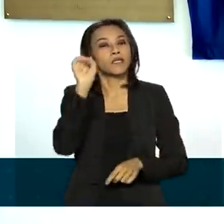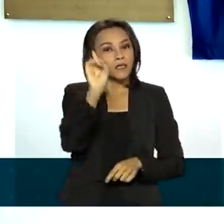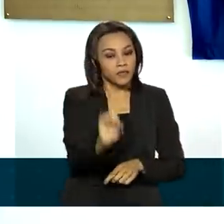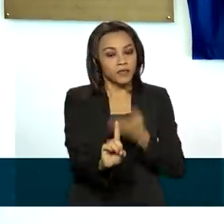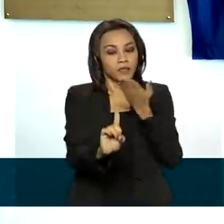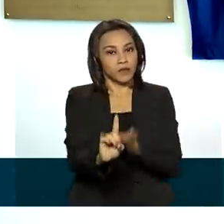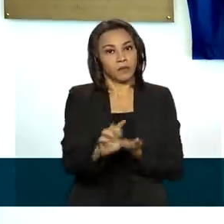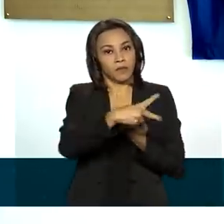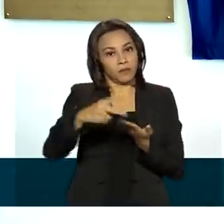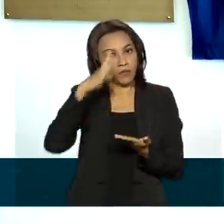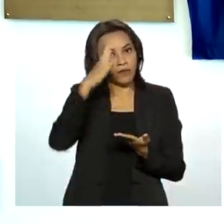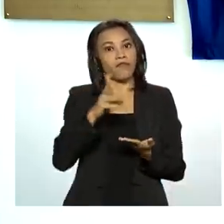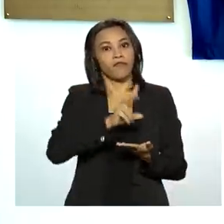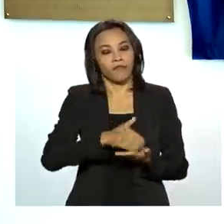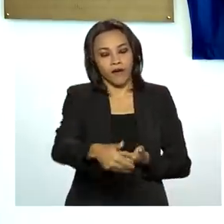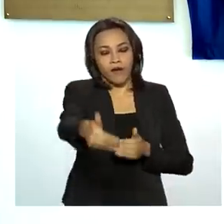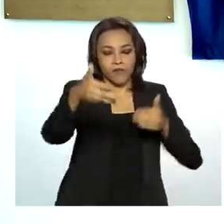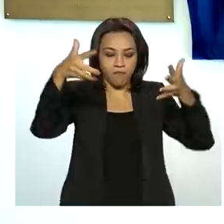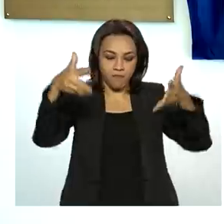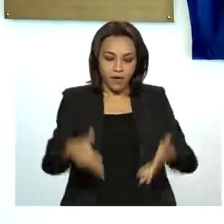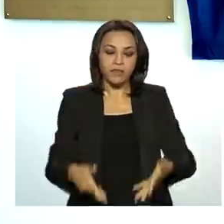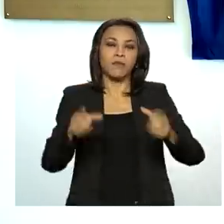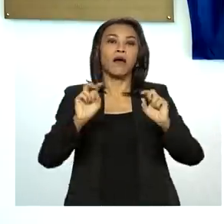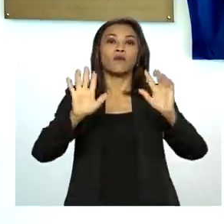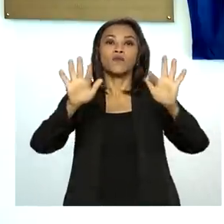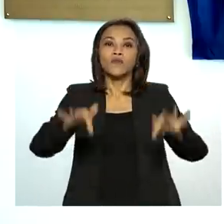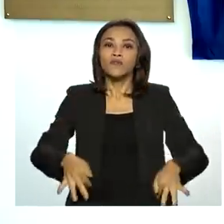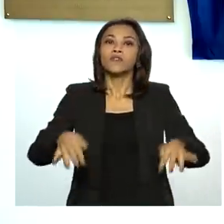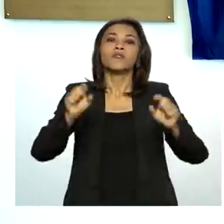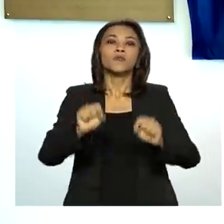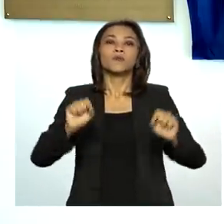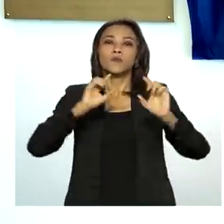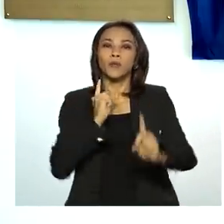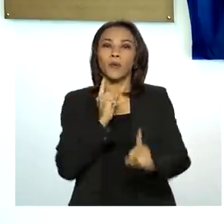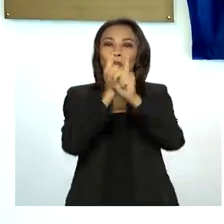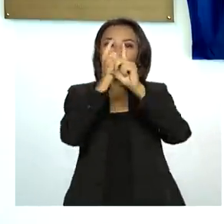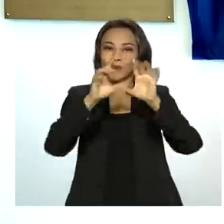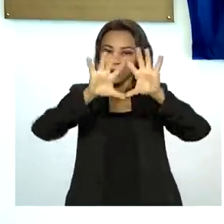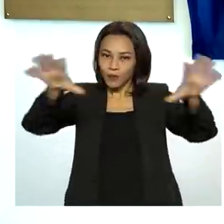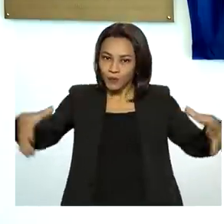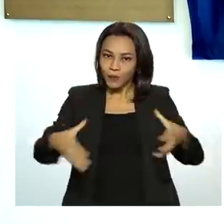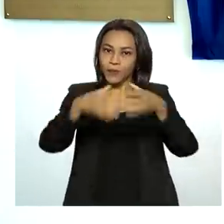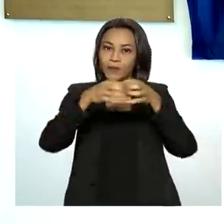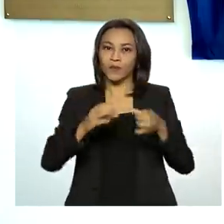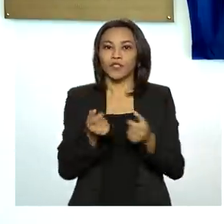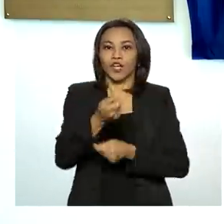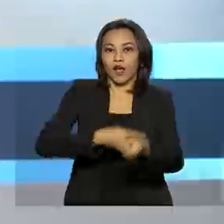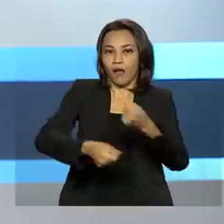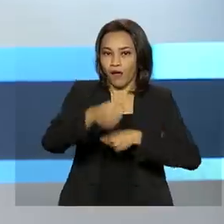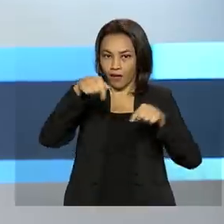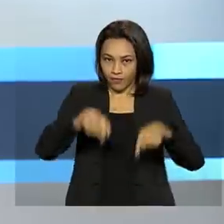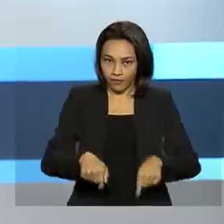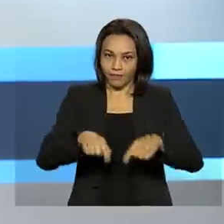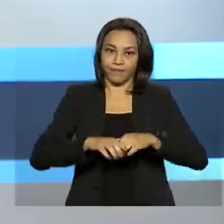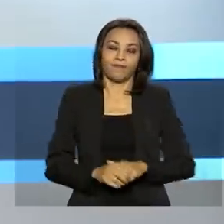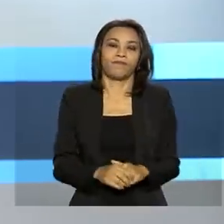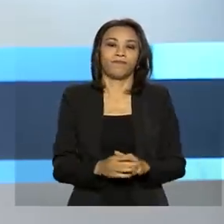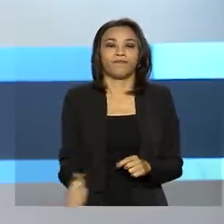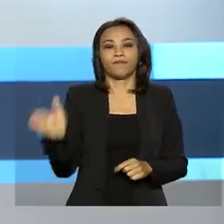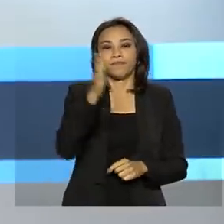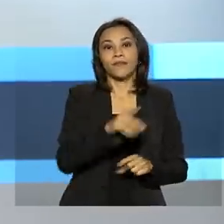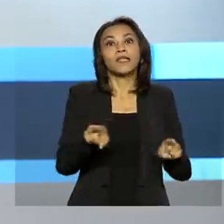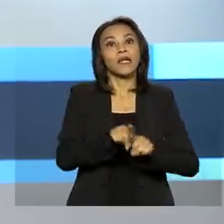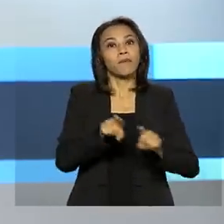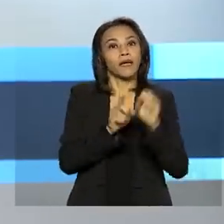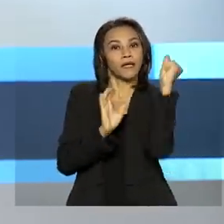da cerimônia de encerramento da conferência da Câmara de Comércio Árabe Brasileira, aqui no Bahrein. E em Dubai,